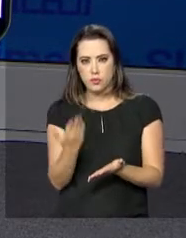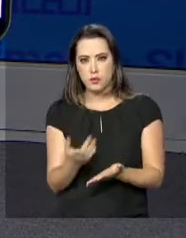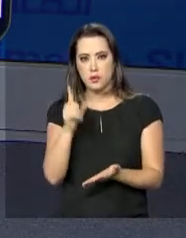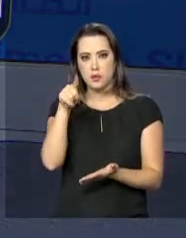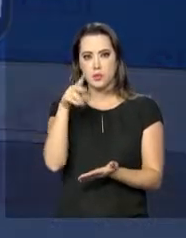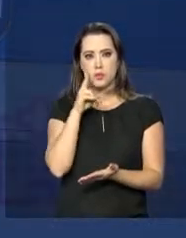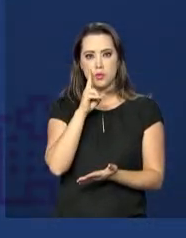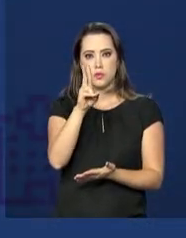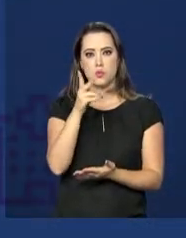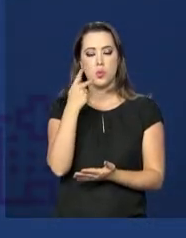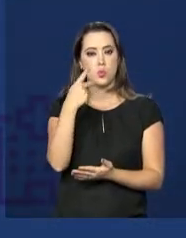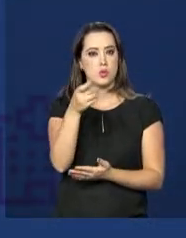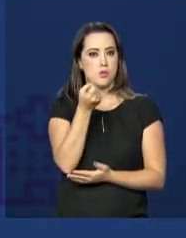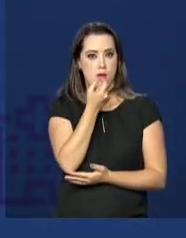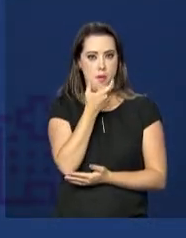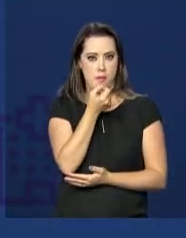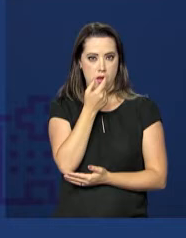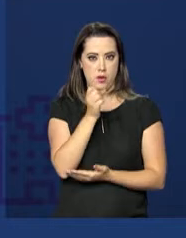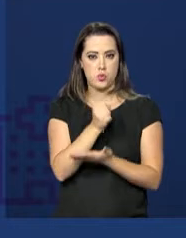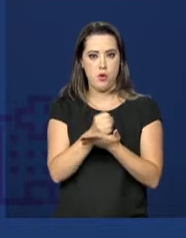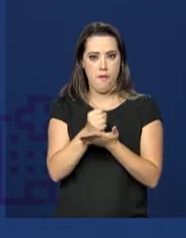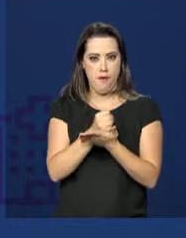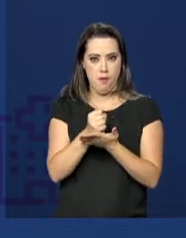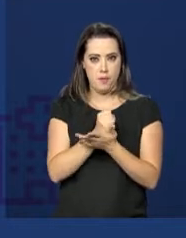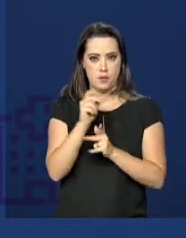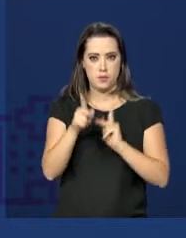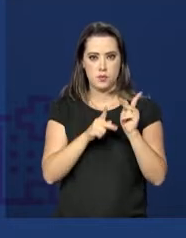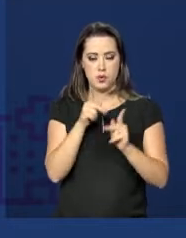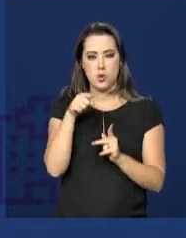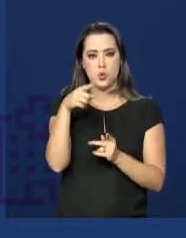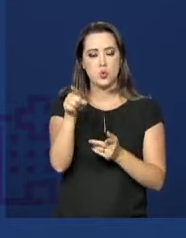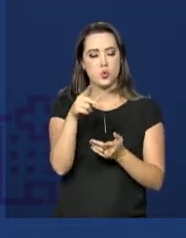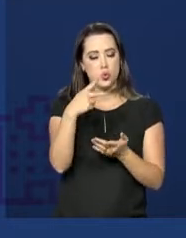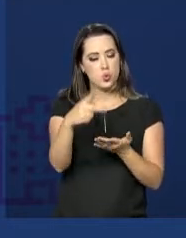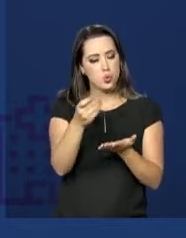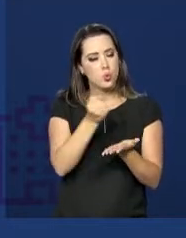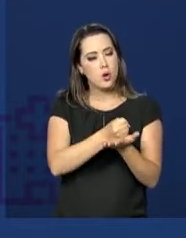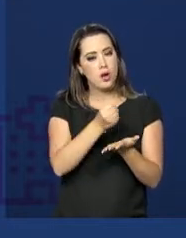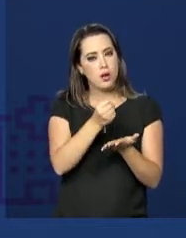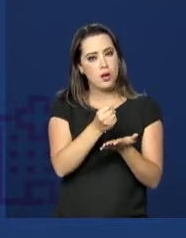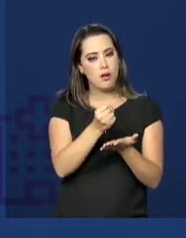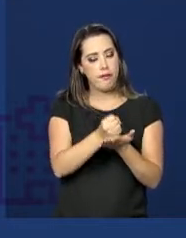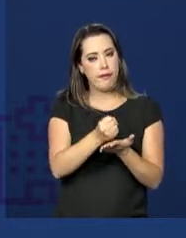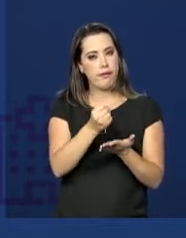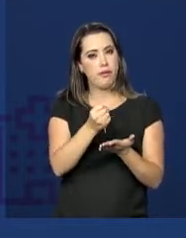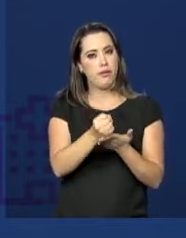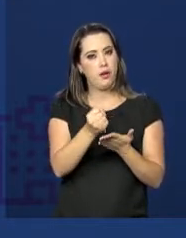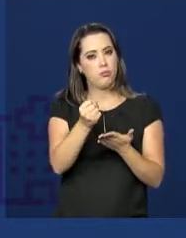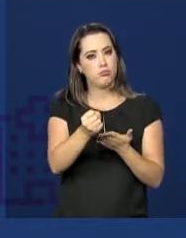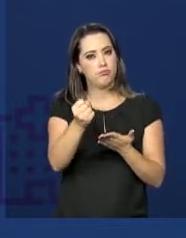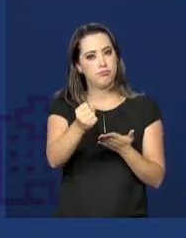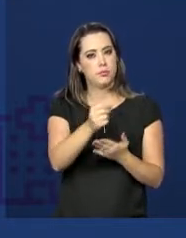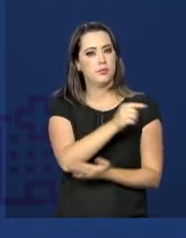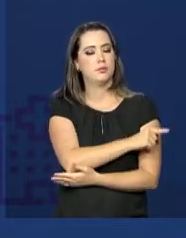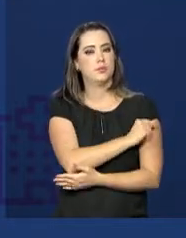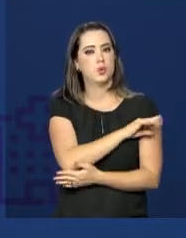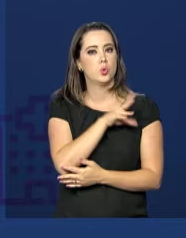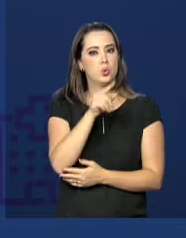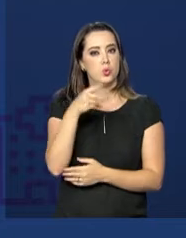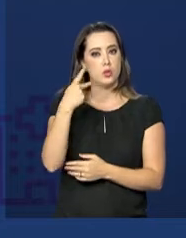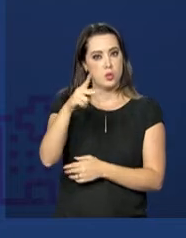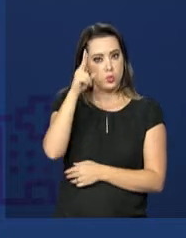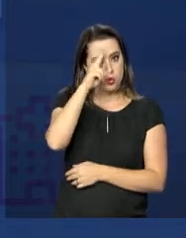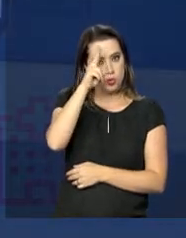é possível ver os seus medicamentos da farmácia popular, sua carteira de vacinação e tudo o que tem a ver com o seu histórico de saúde.